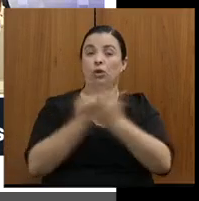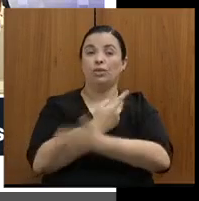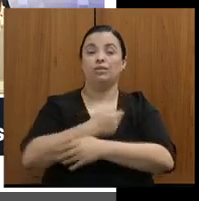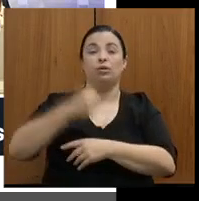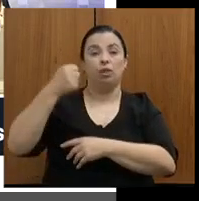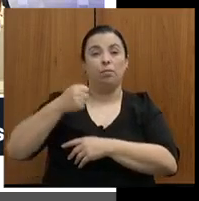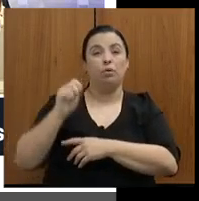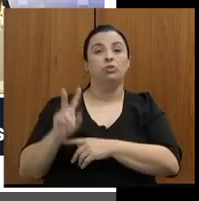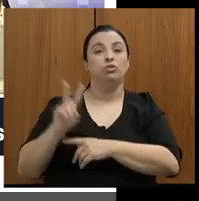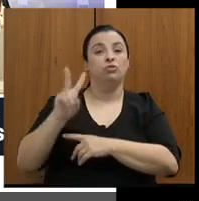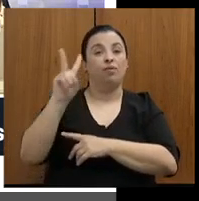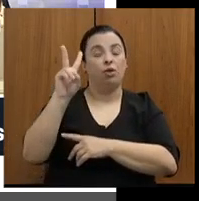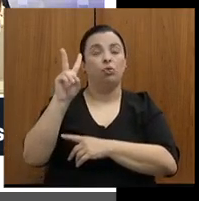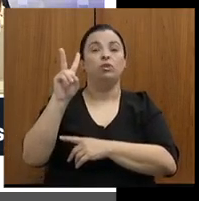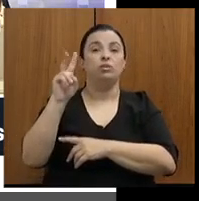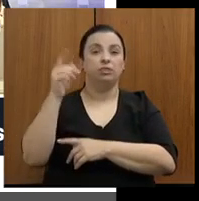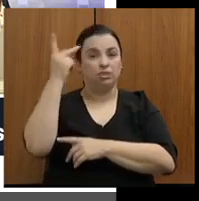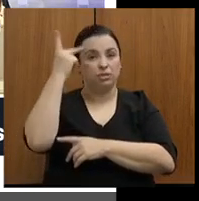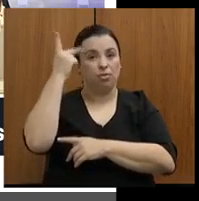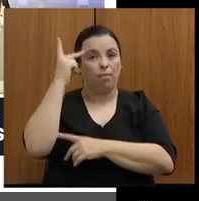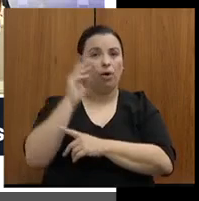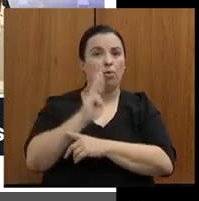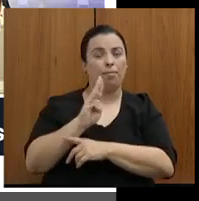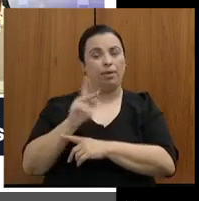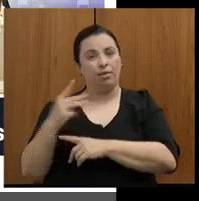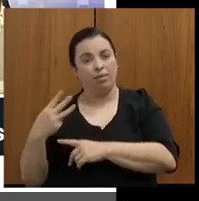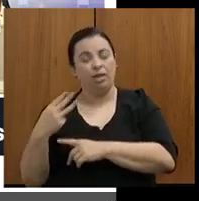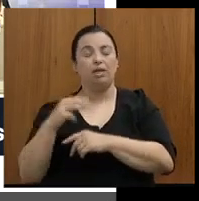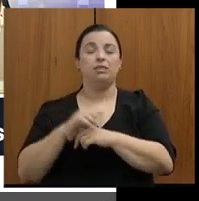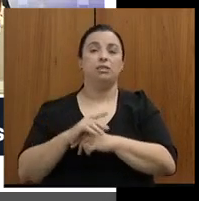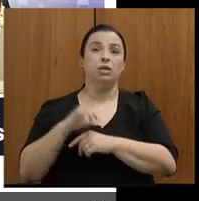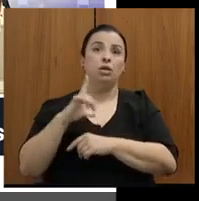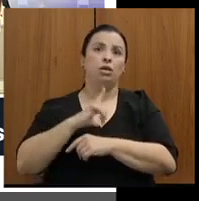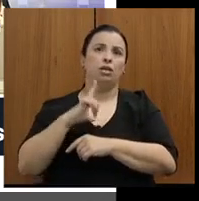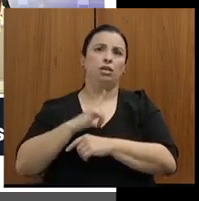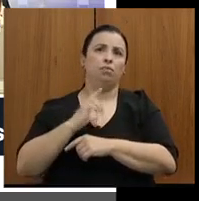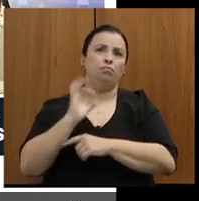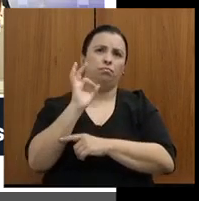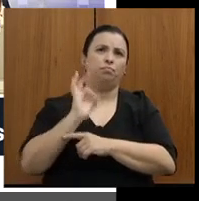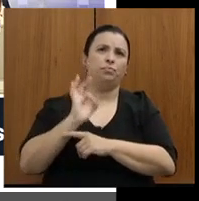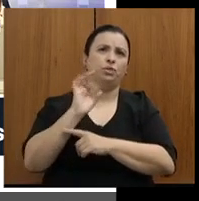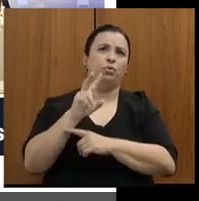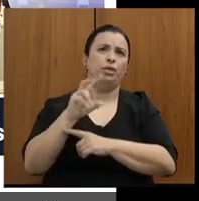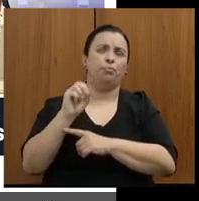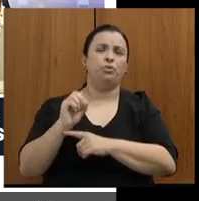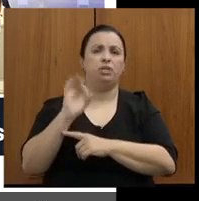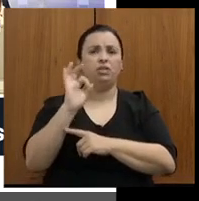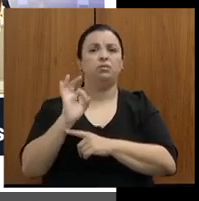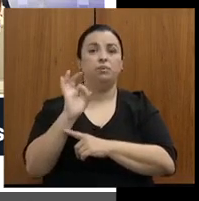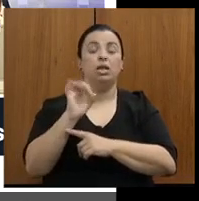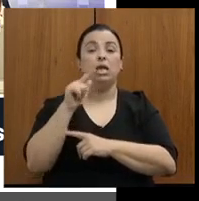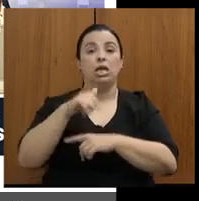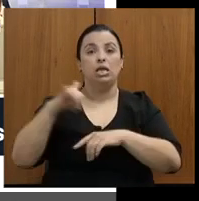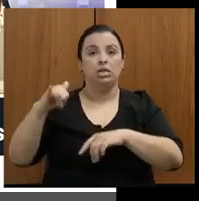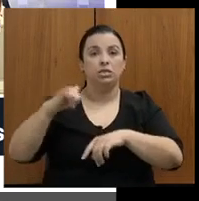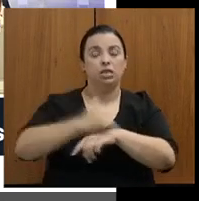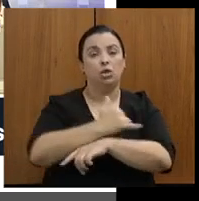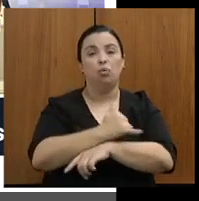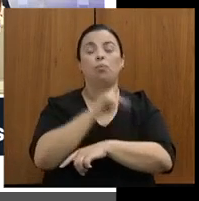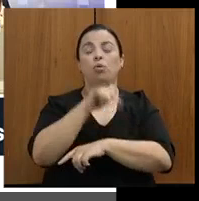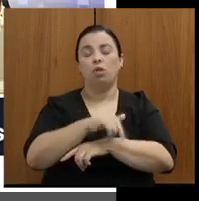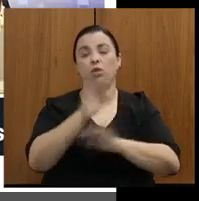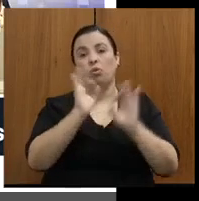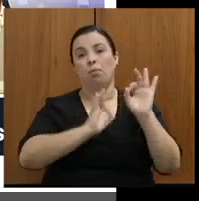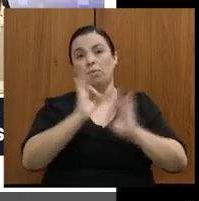com ágio de quase 250%. Então, esse é mais um aeroporto que se insere em nosso programa